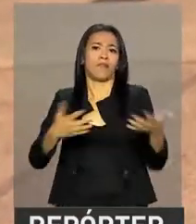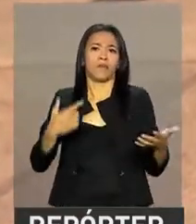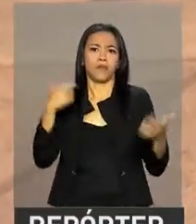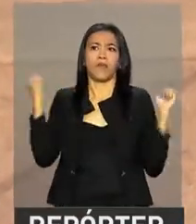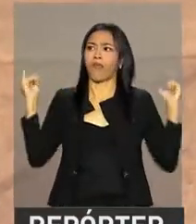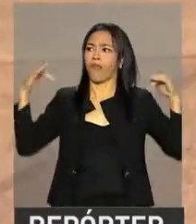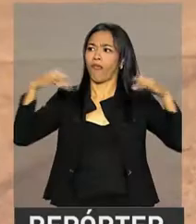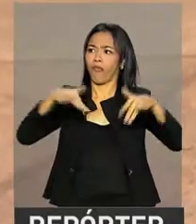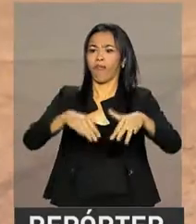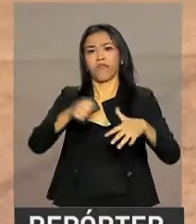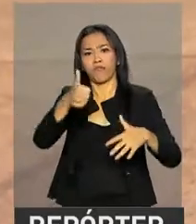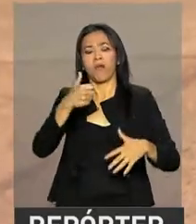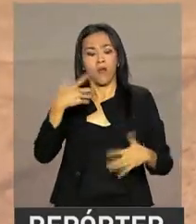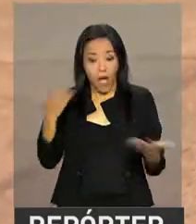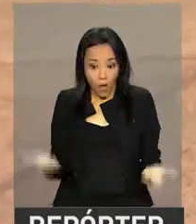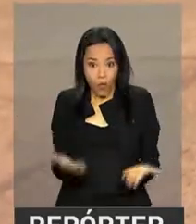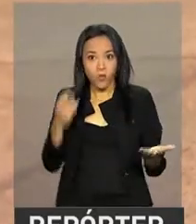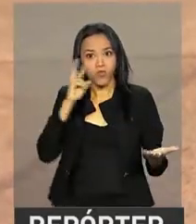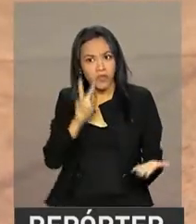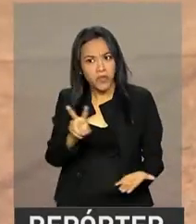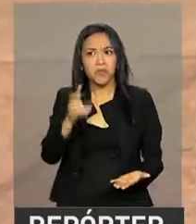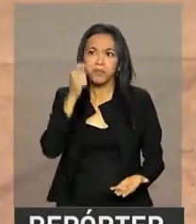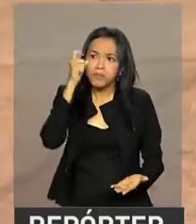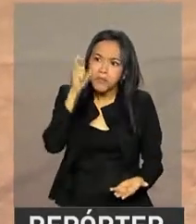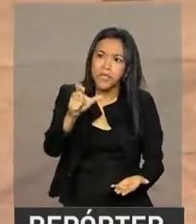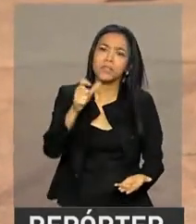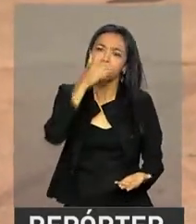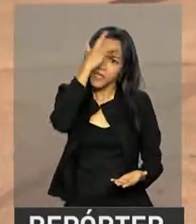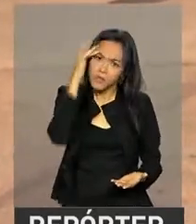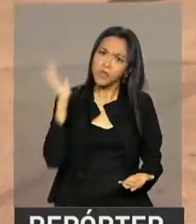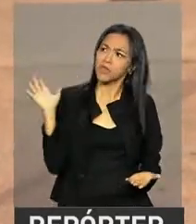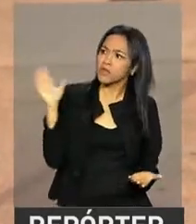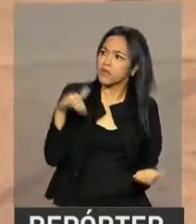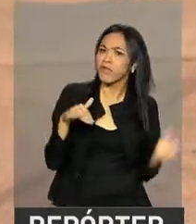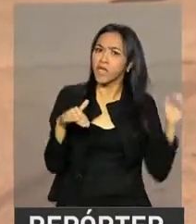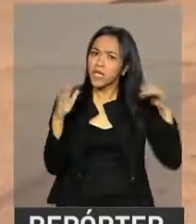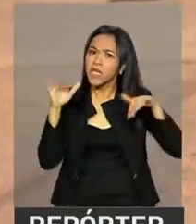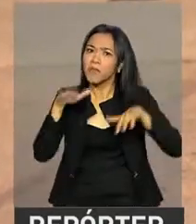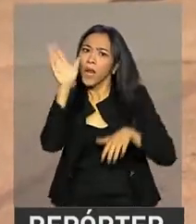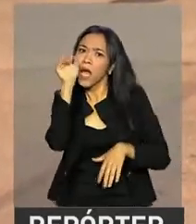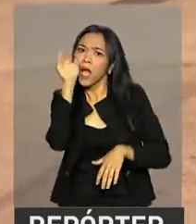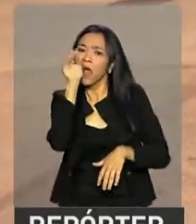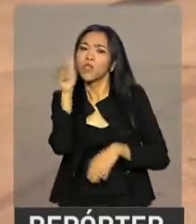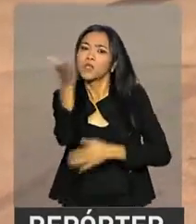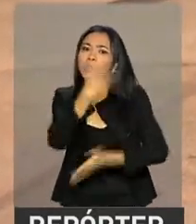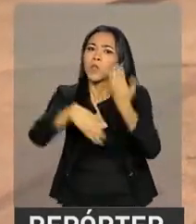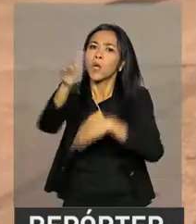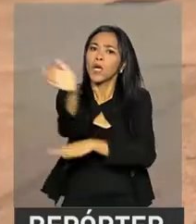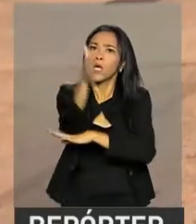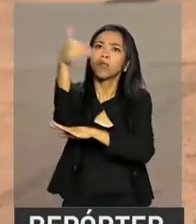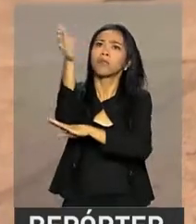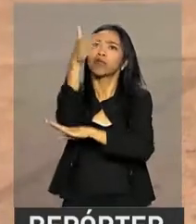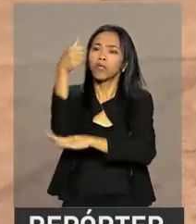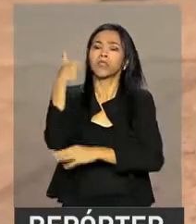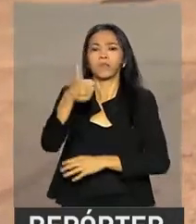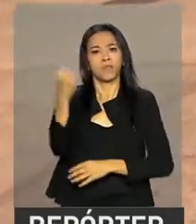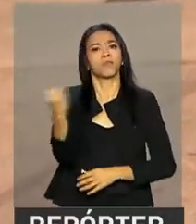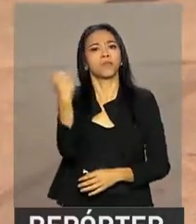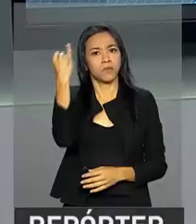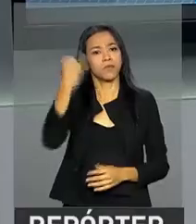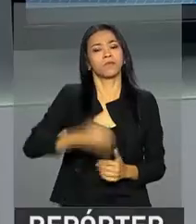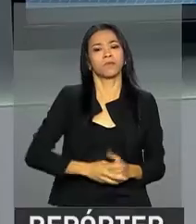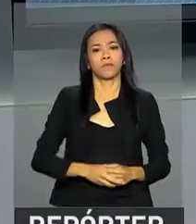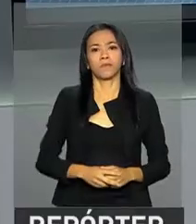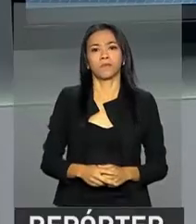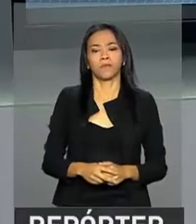movimentos. Então foi interessante vir aqui e ouvir que a população vem. O pessoal ainda tem esse sentimento de prestigiar os símbolos nacionais. Isso é muito importante.